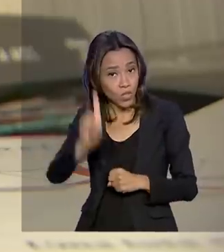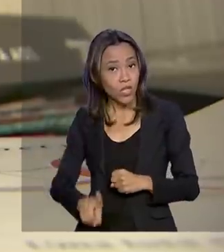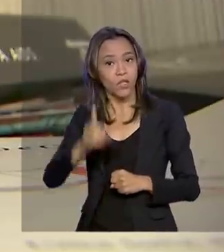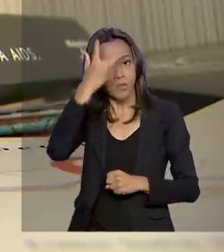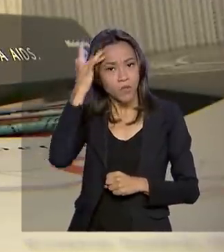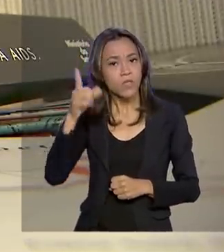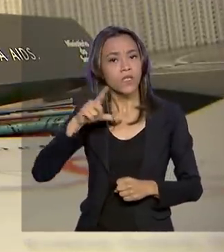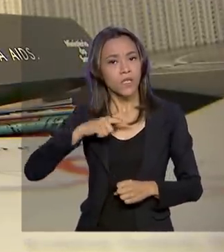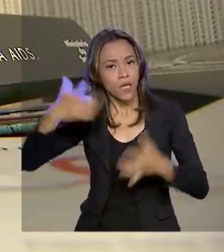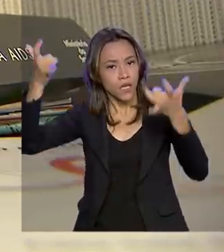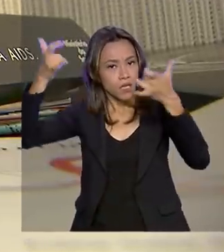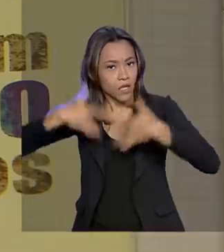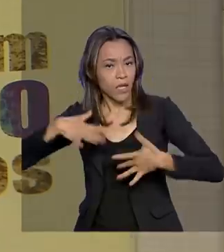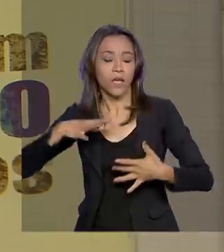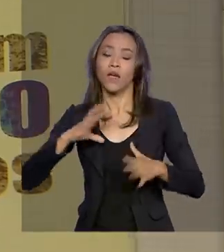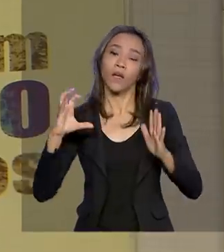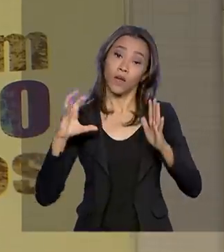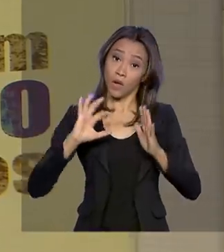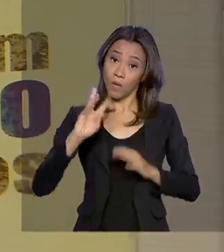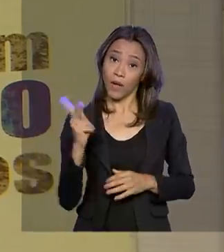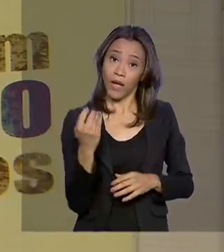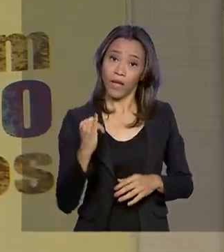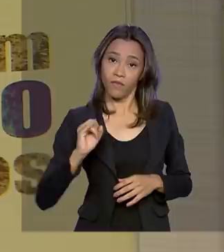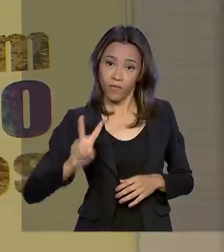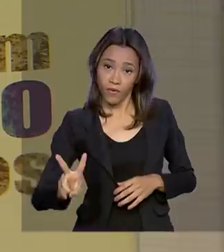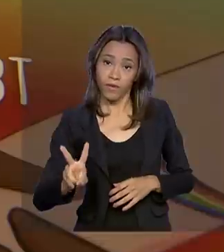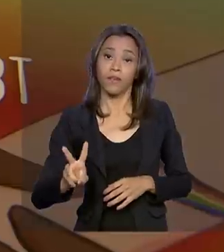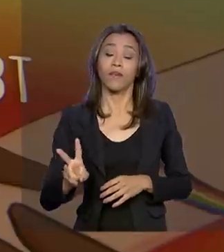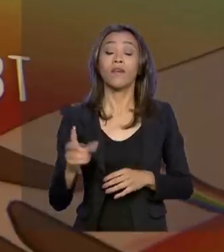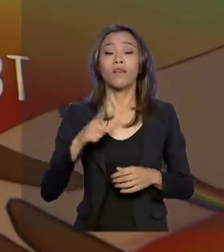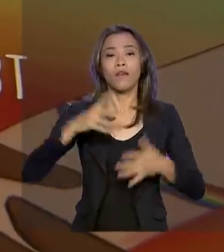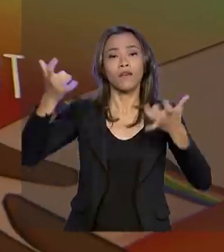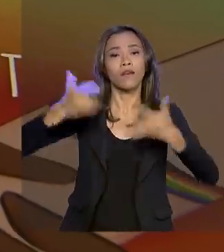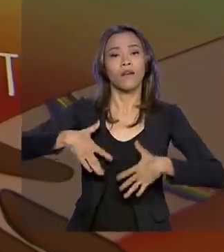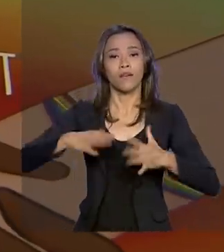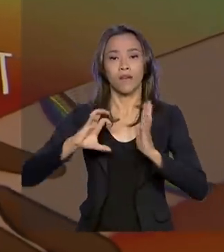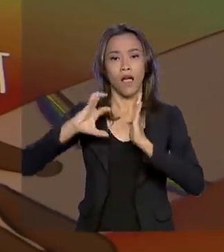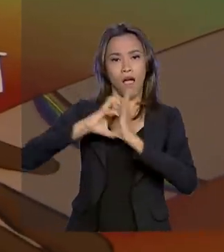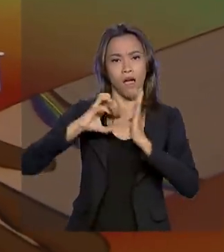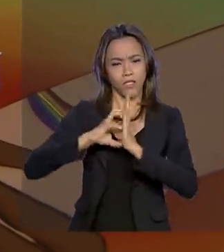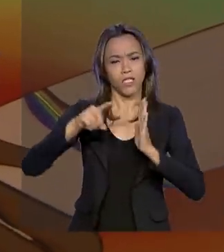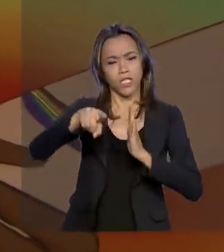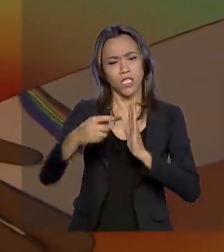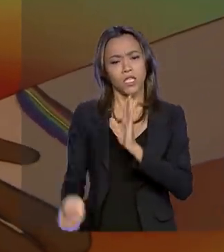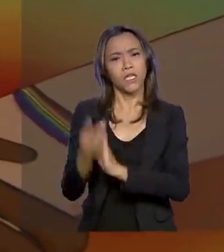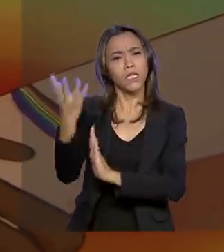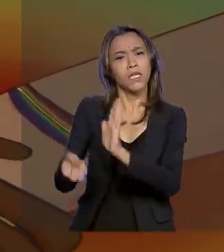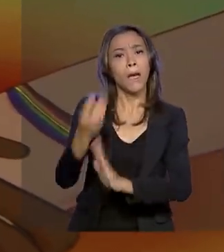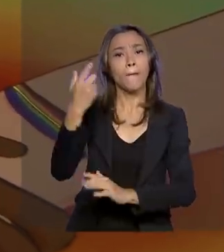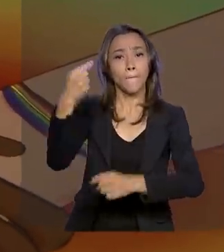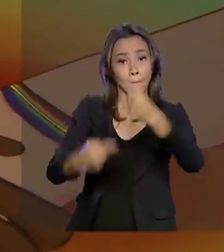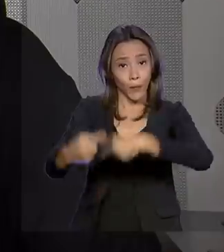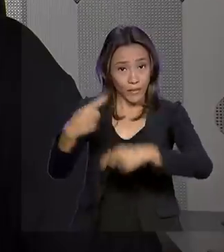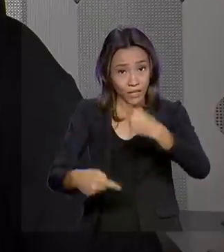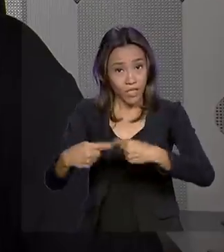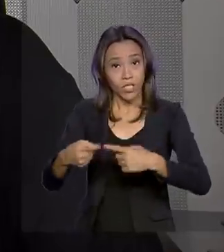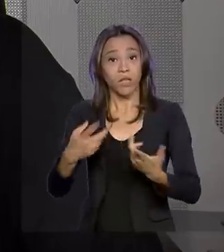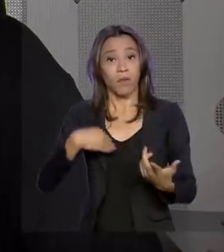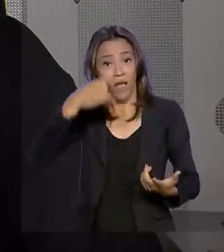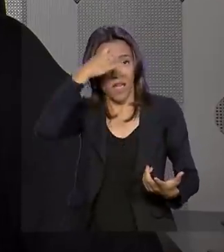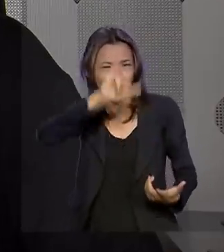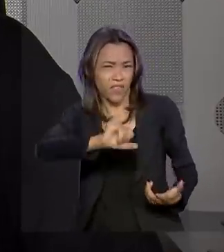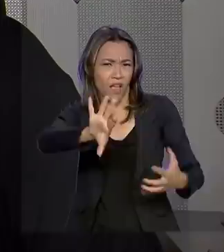do vírus HIV em Aedes e contribui para a formulação de políticas públicas de prevenção da doença. O